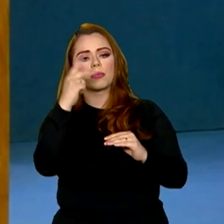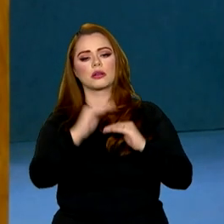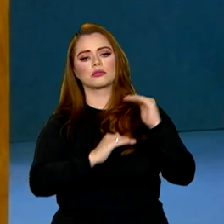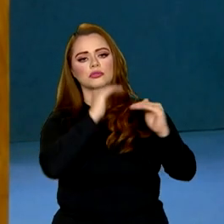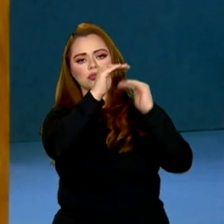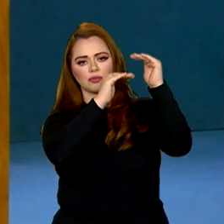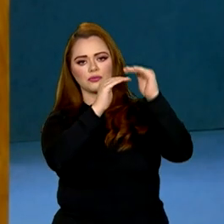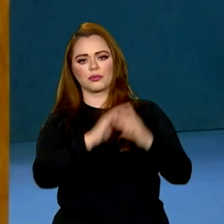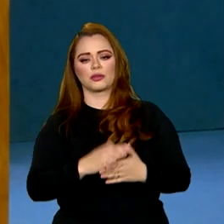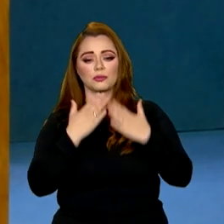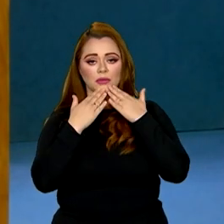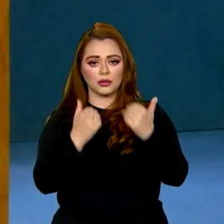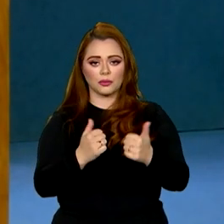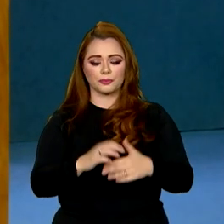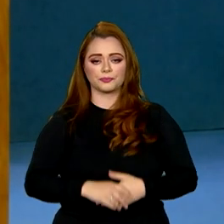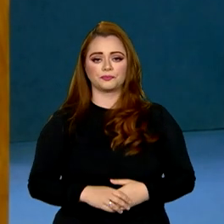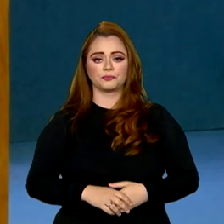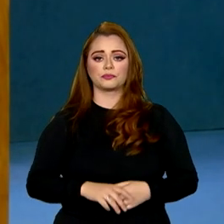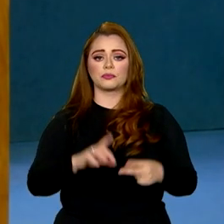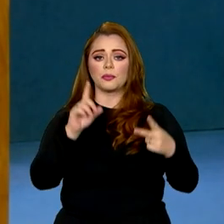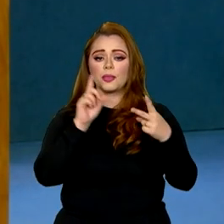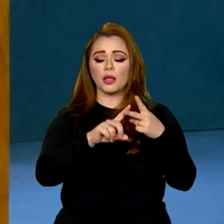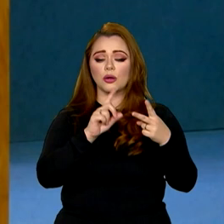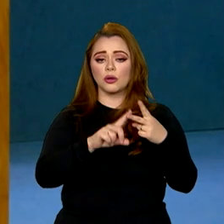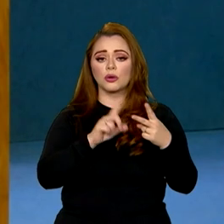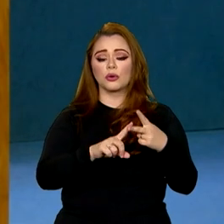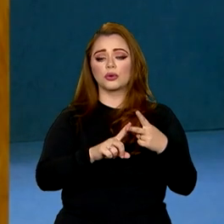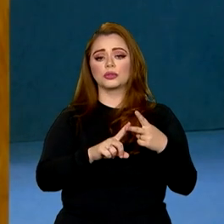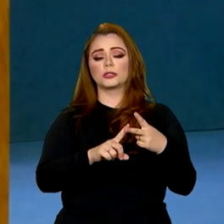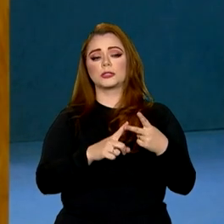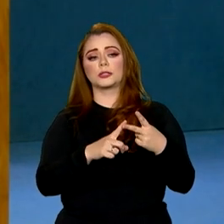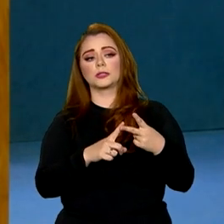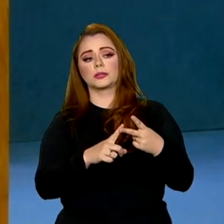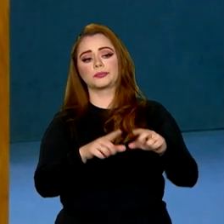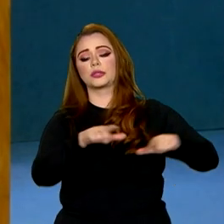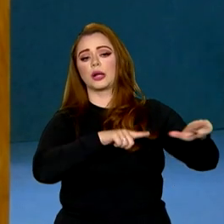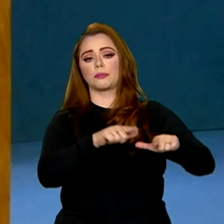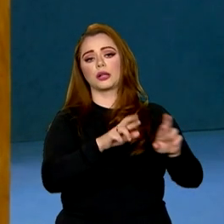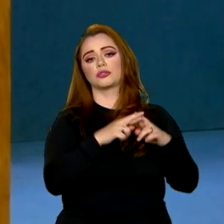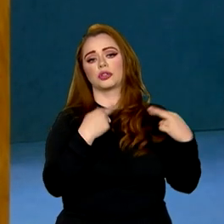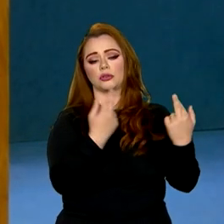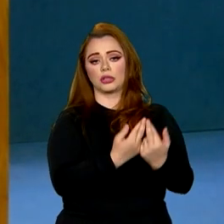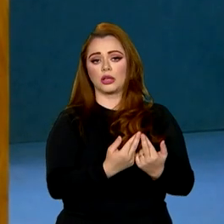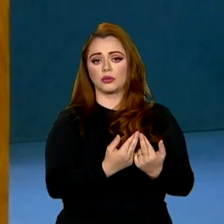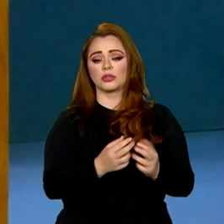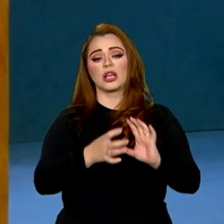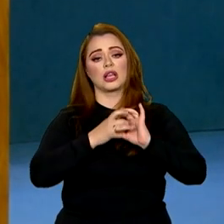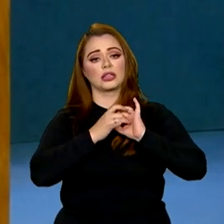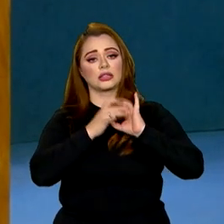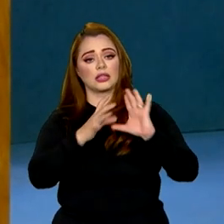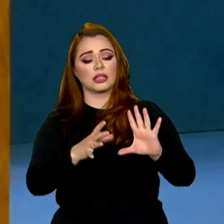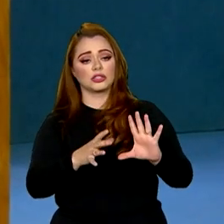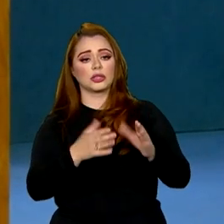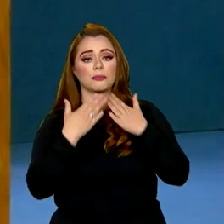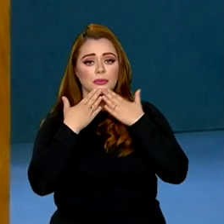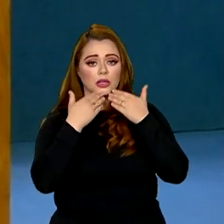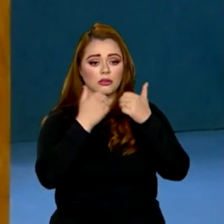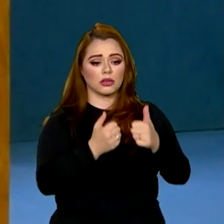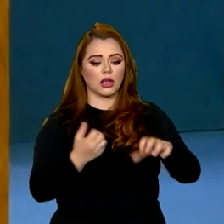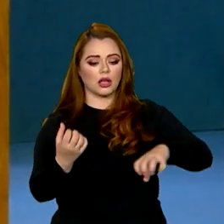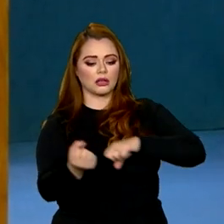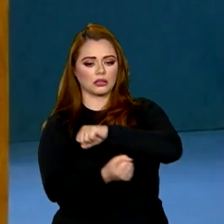Uma segunda edição da Comissão do Sul nos permitirá atualizar a nossa visão de desenvolvimento